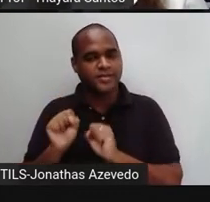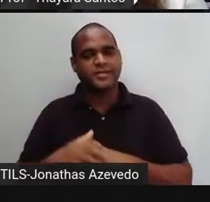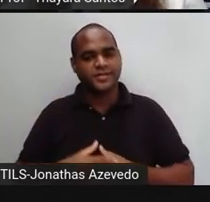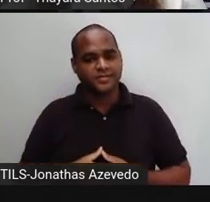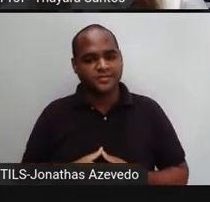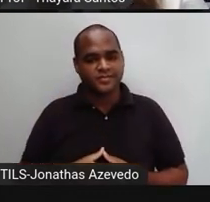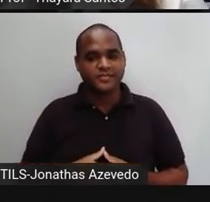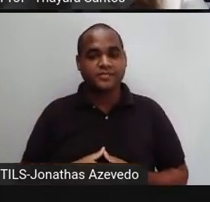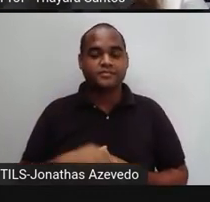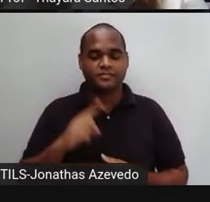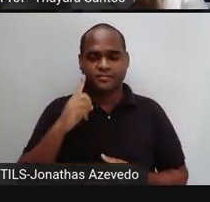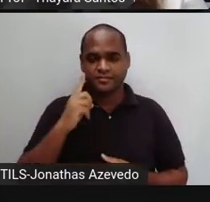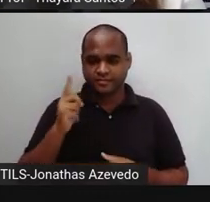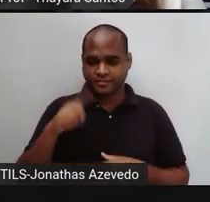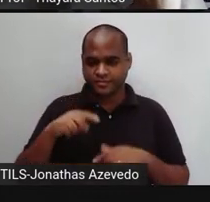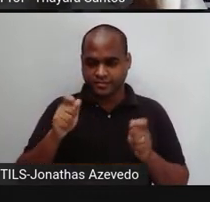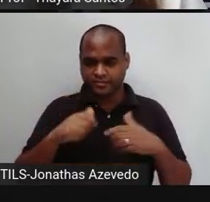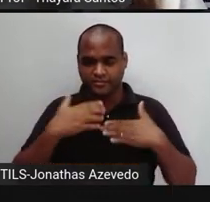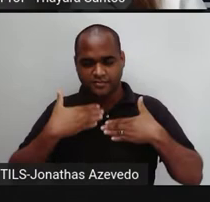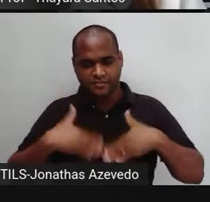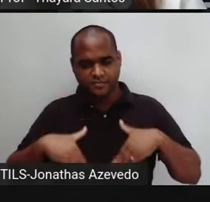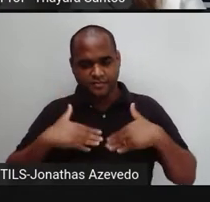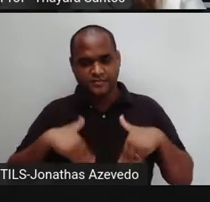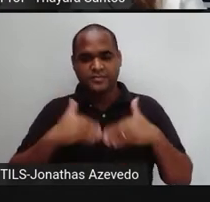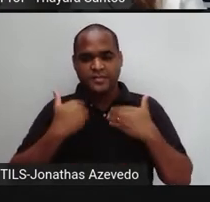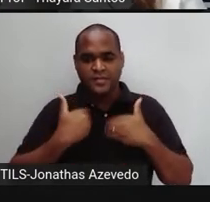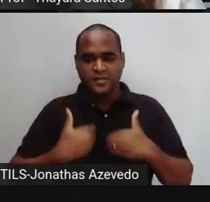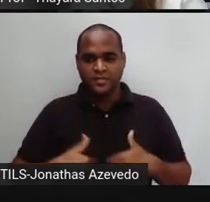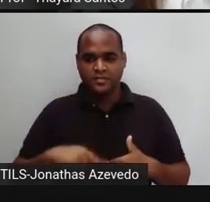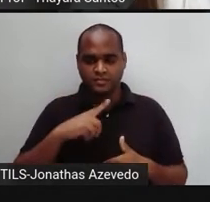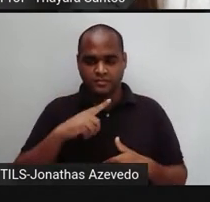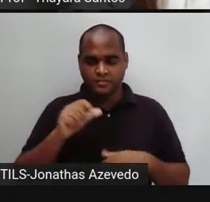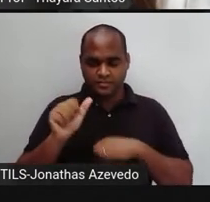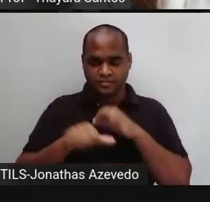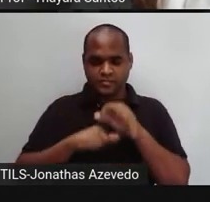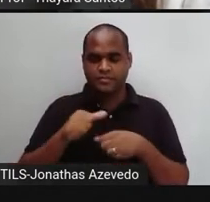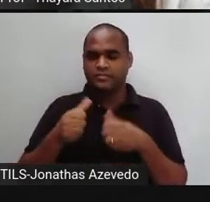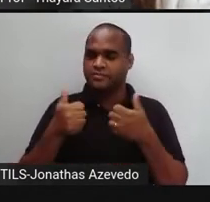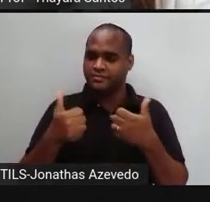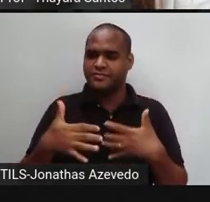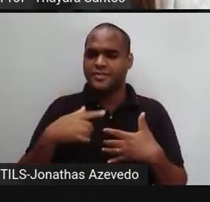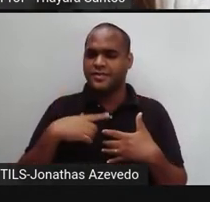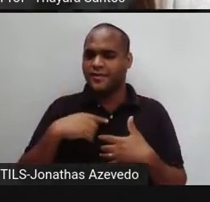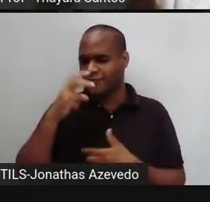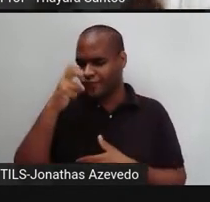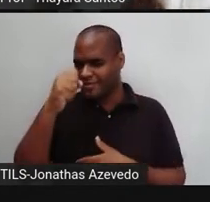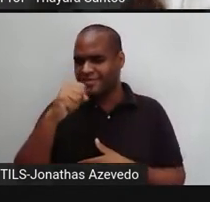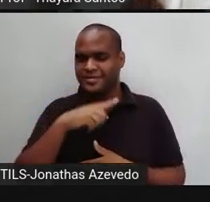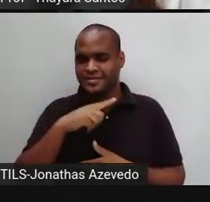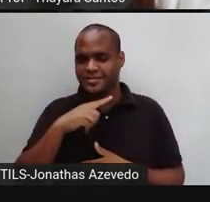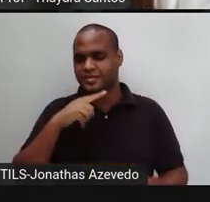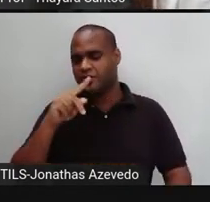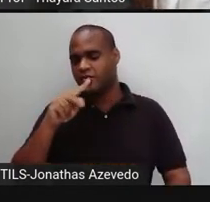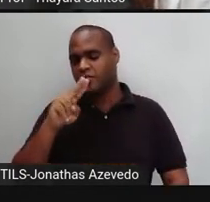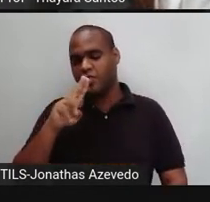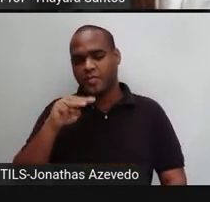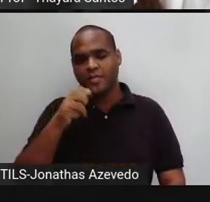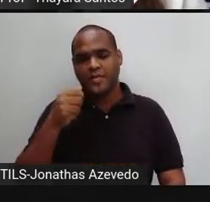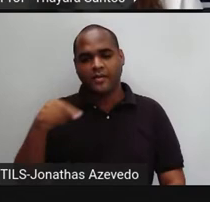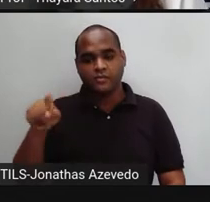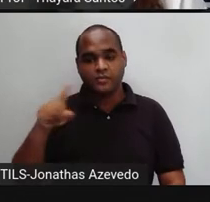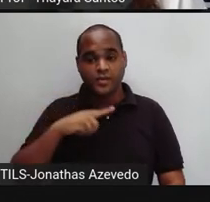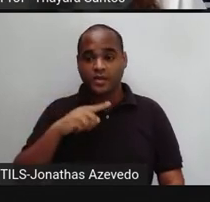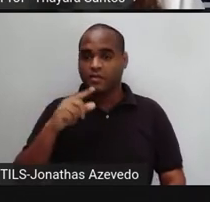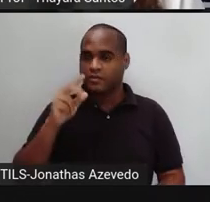a gente relaxa esse músculo, a costela volta pro lugar dela e força o pulmão pra sair esse ar.